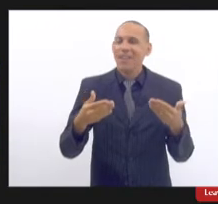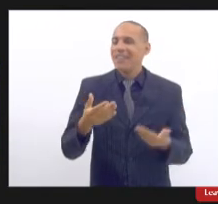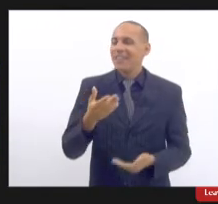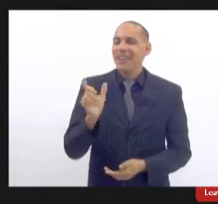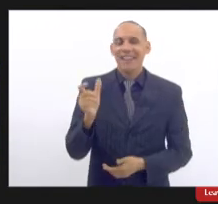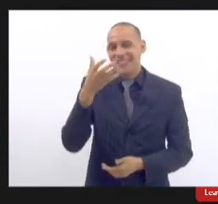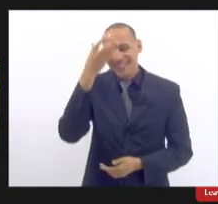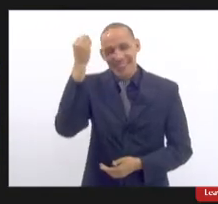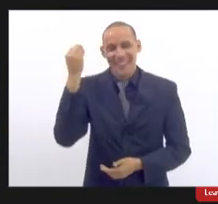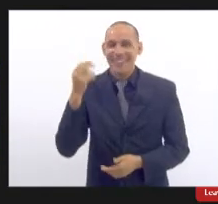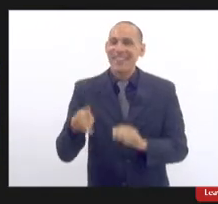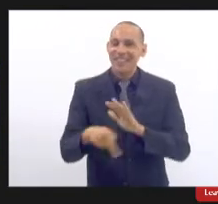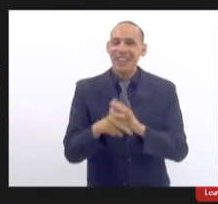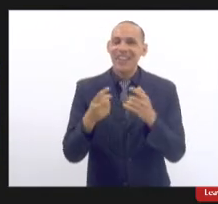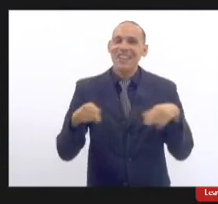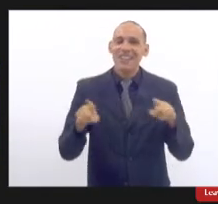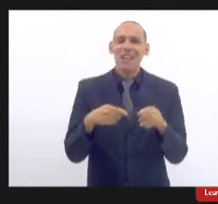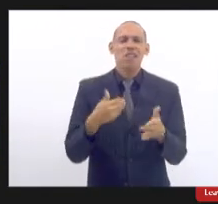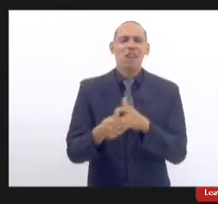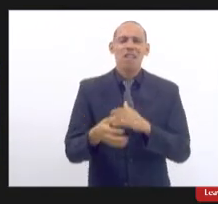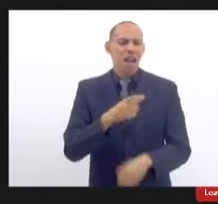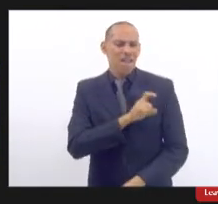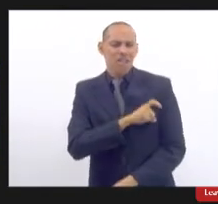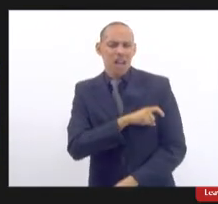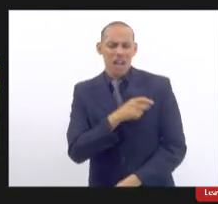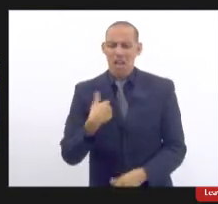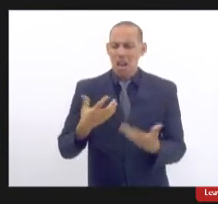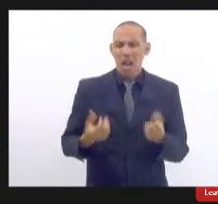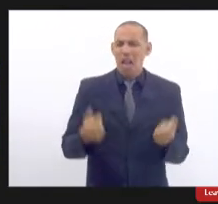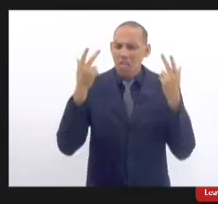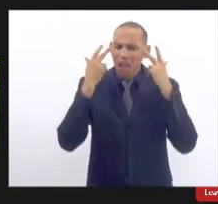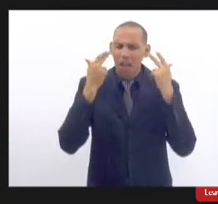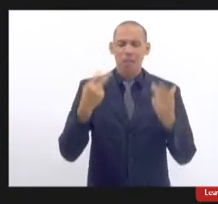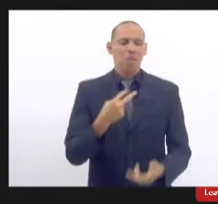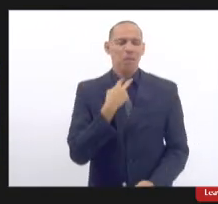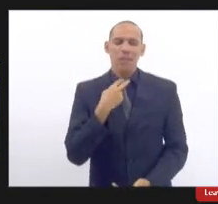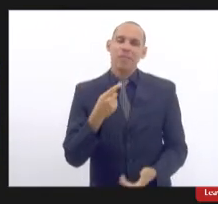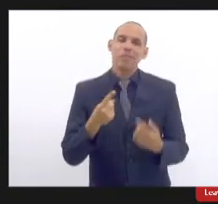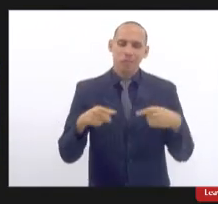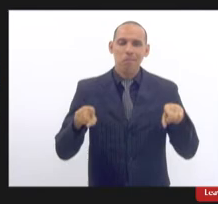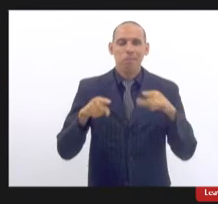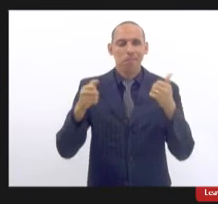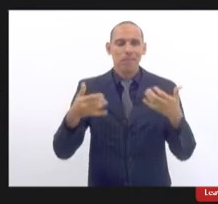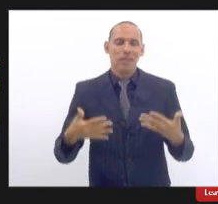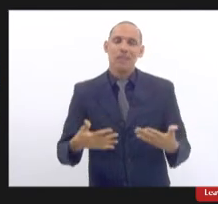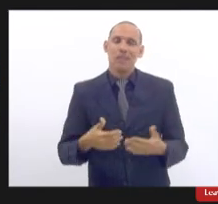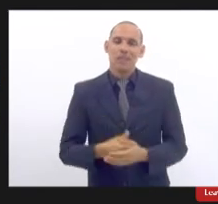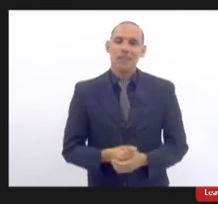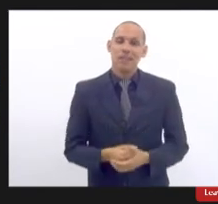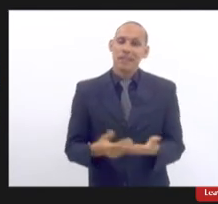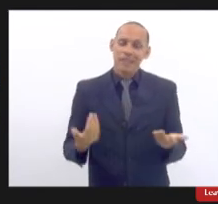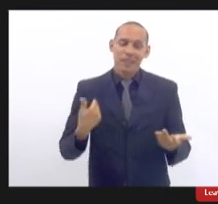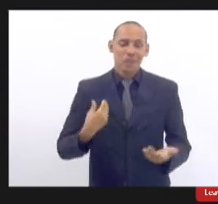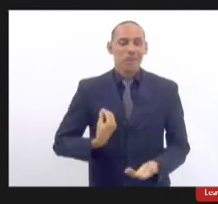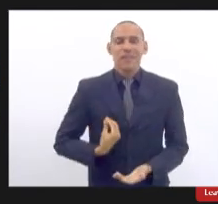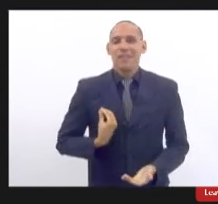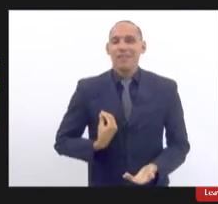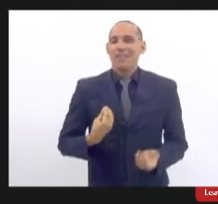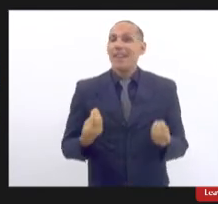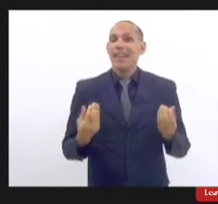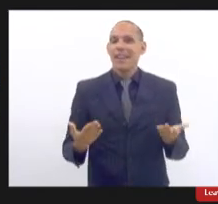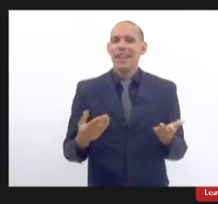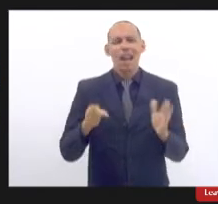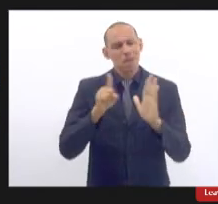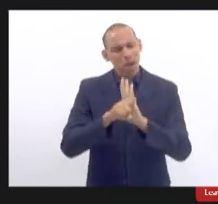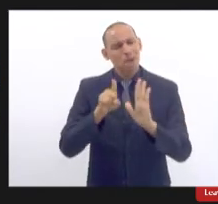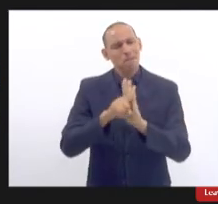palavra qualquer sacanagem como coisa normal então estou aqui presente para fazer mais